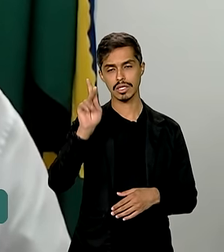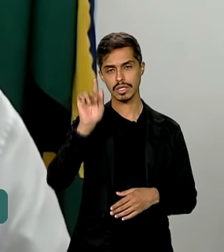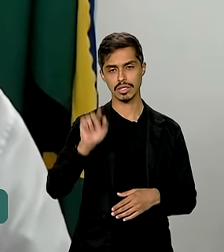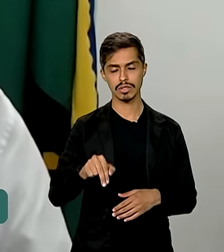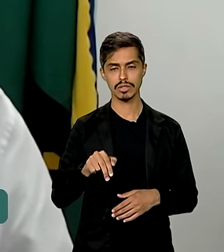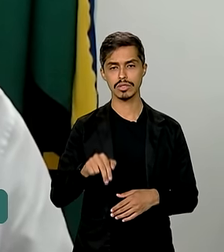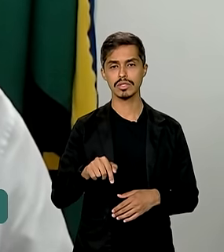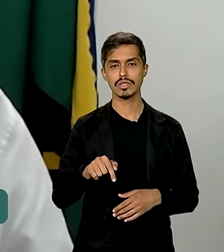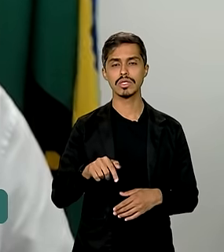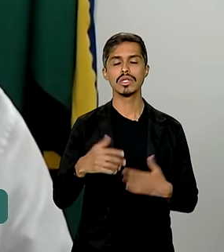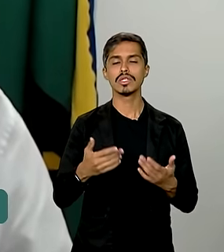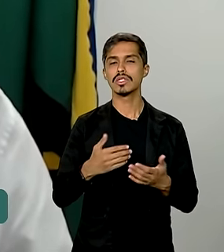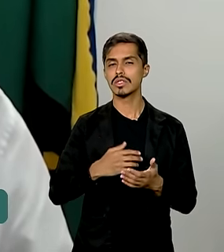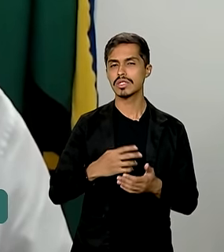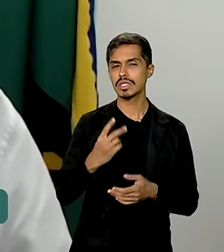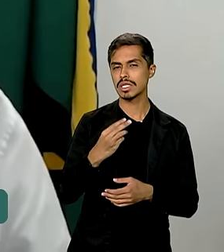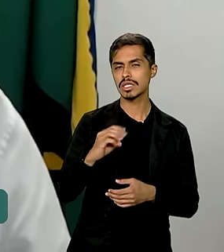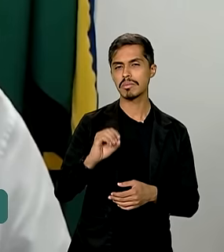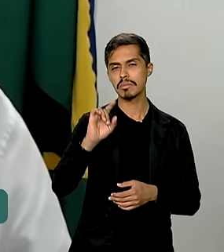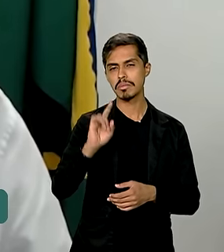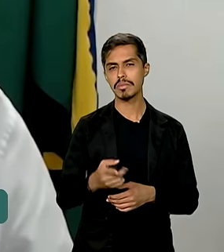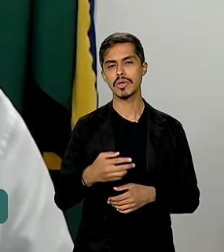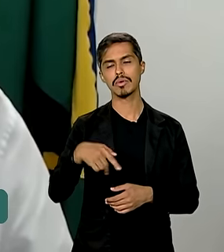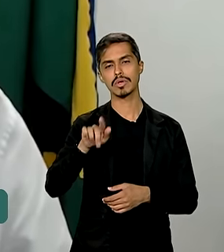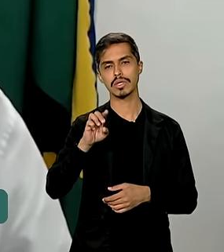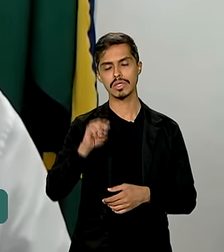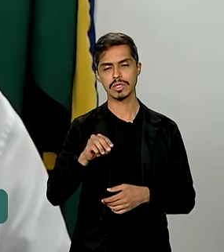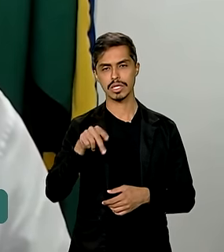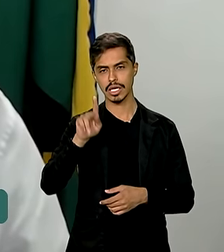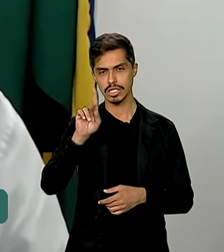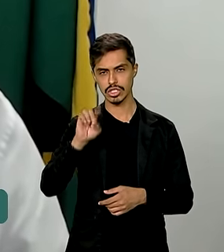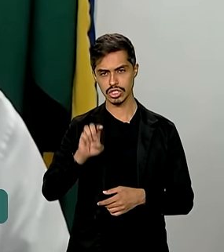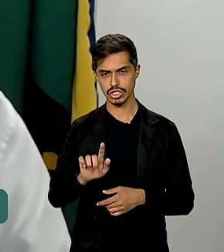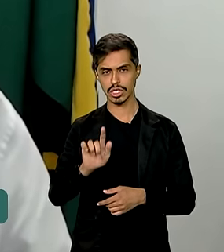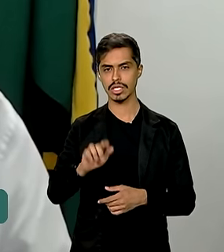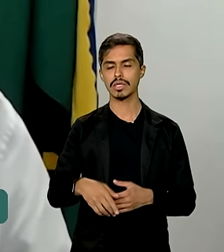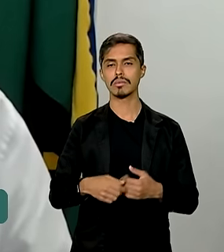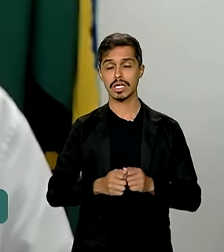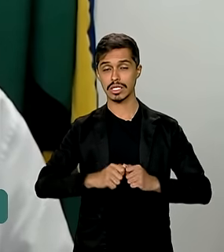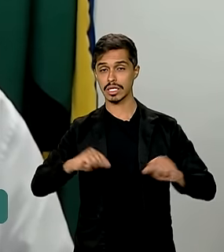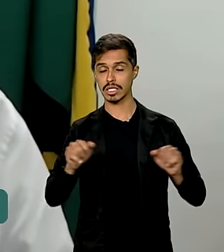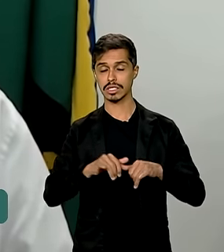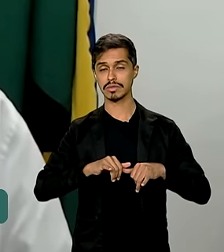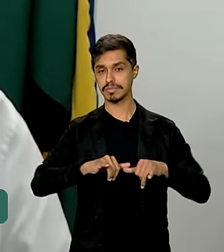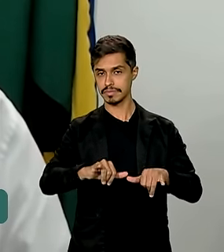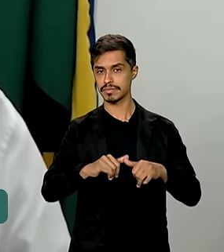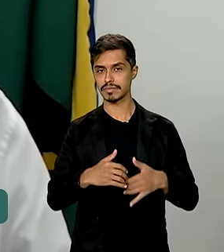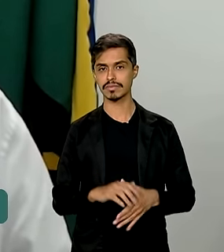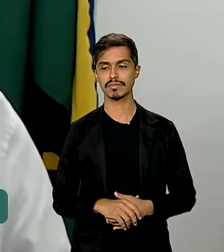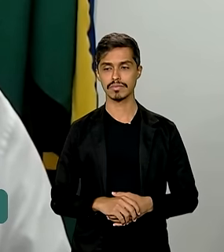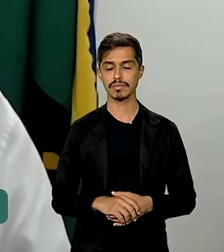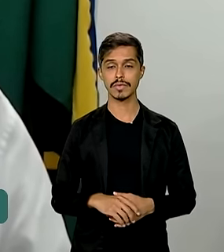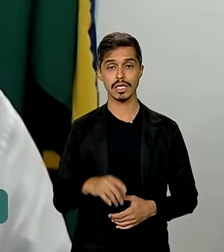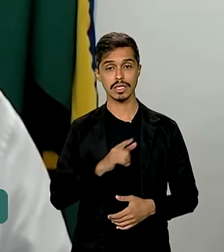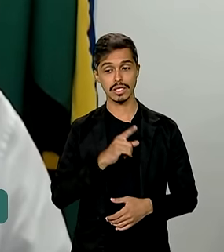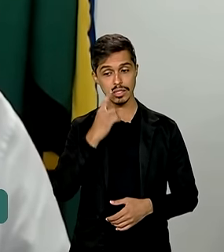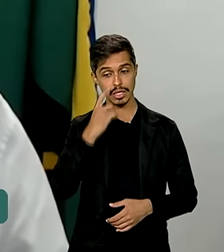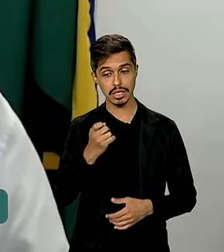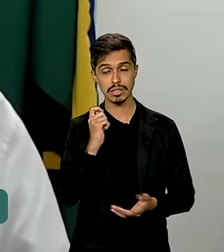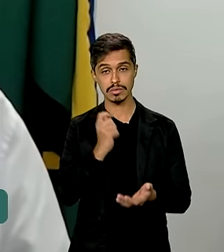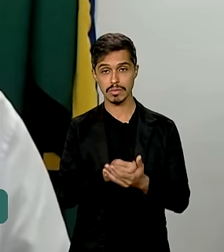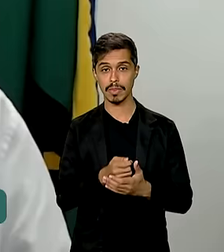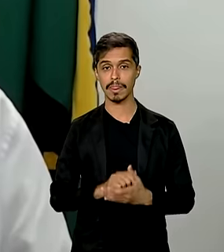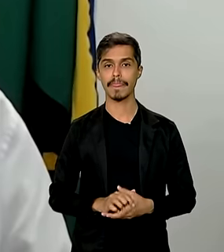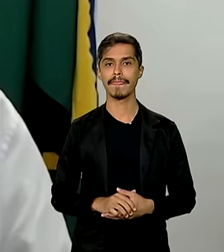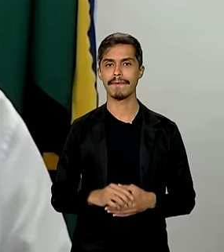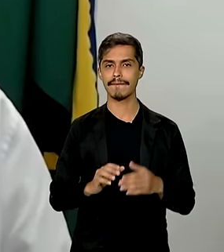varejos e média de 30 mil quilos para grandes atacarejos, grandes redes de supermercados que têm interesse em comprar.